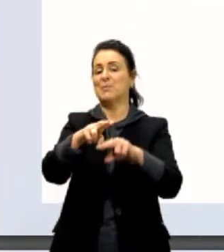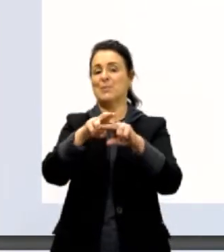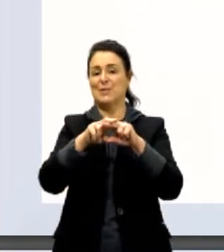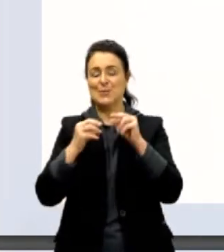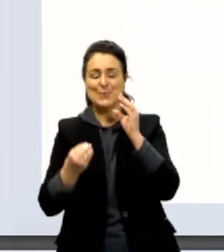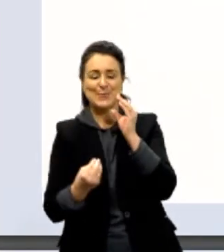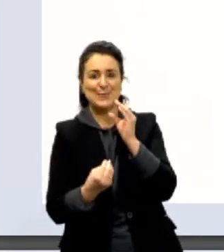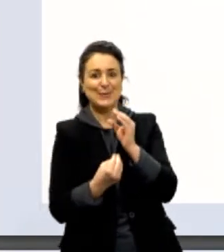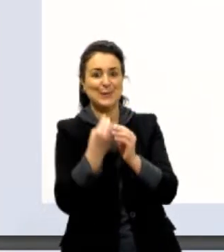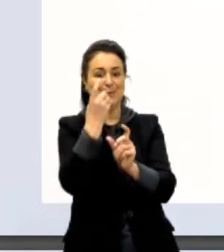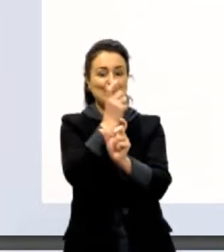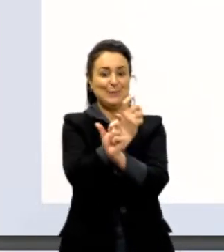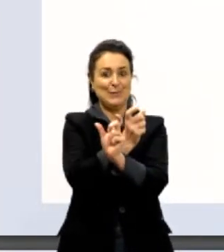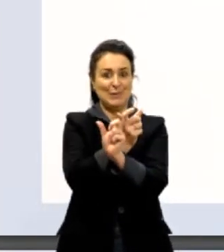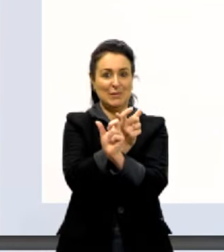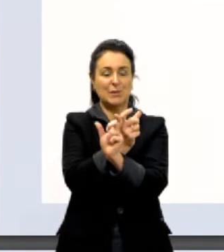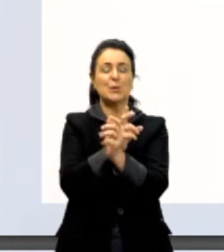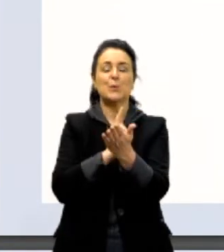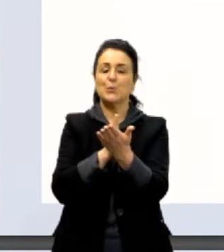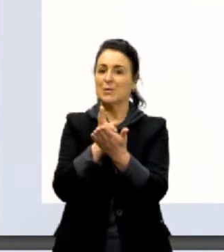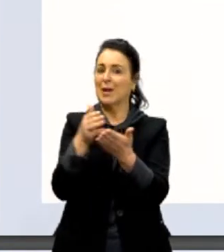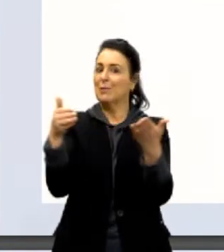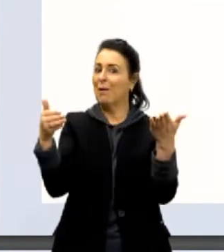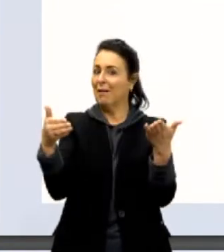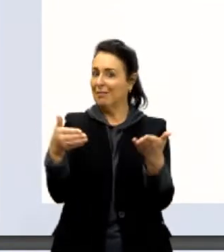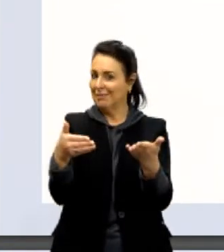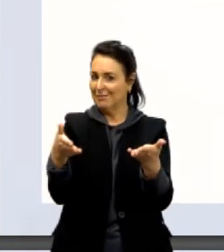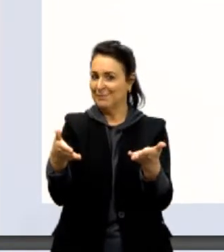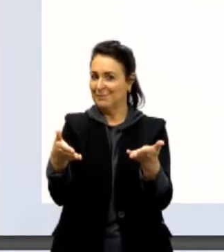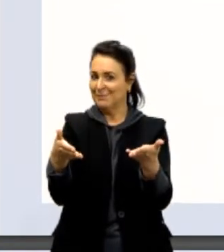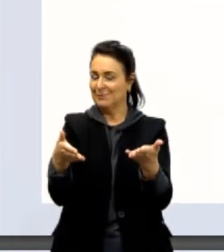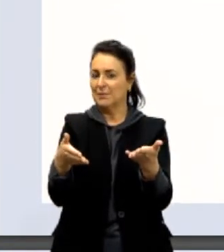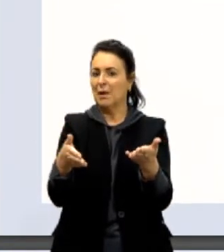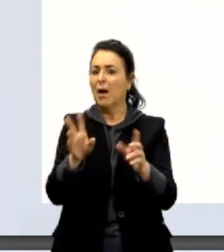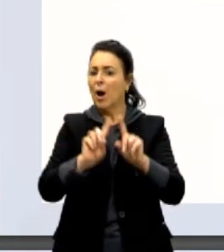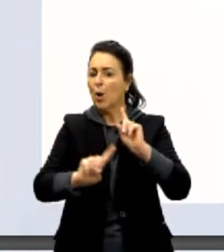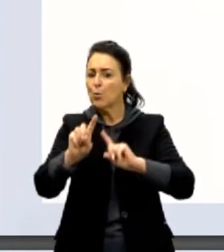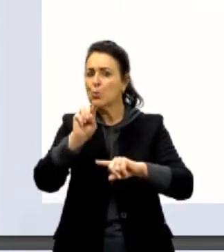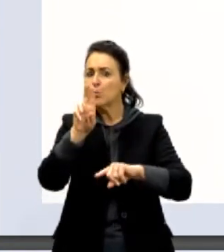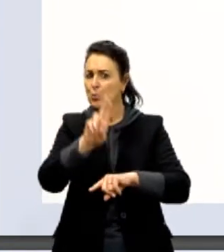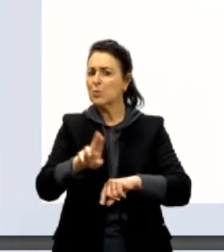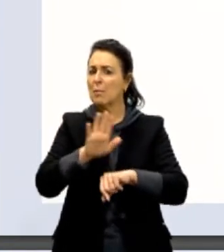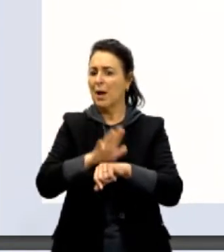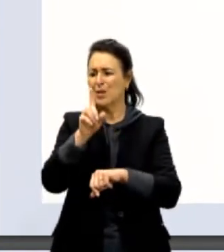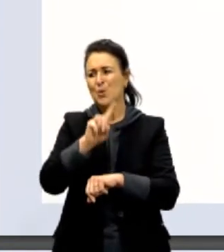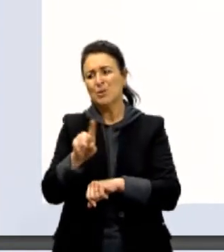Esses prefixos são usados até hoje, tá, gente? Tem alguns que são mais utilizados, outros nem tanto.